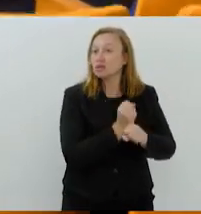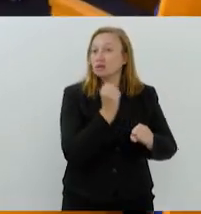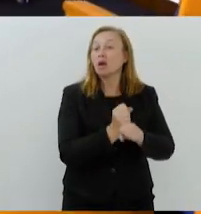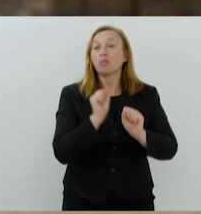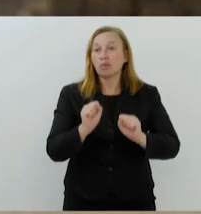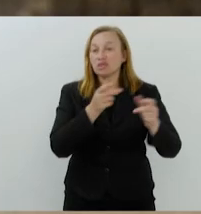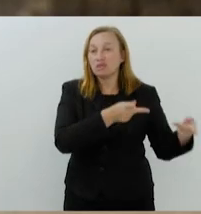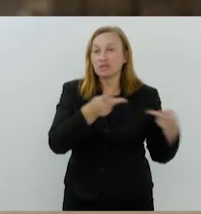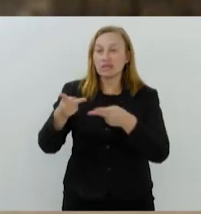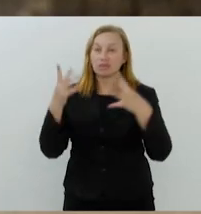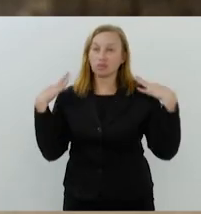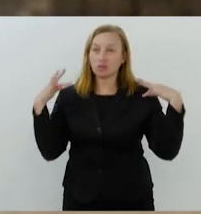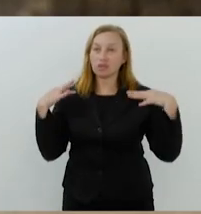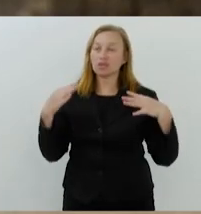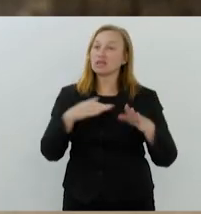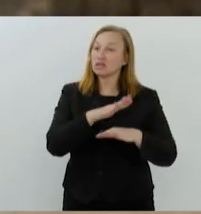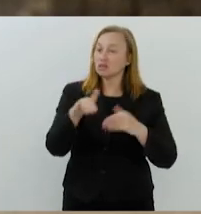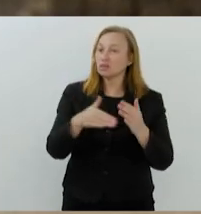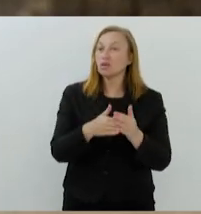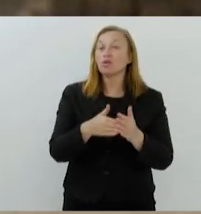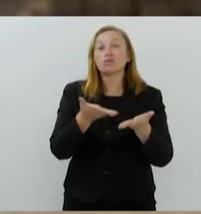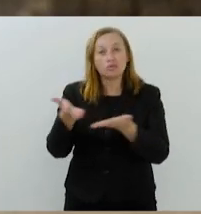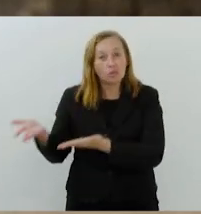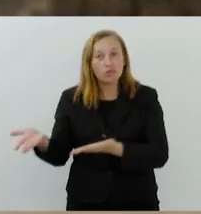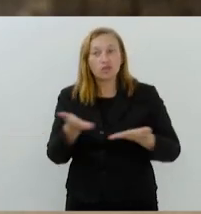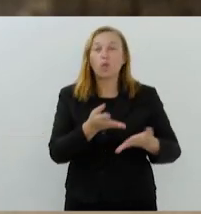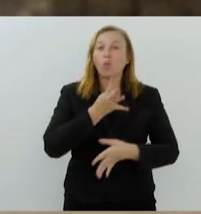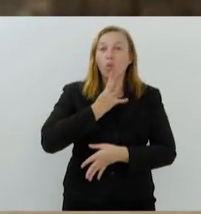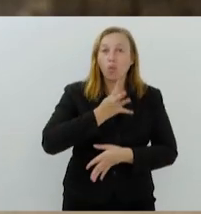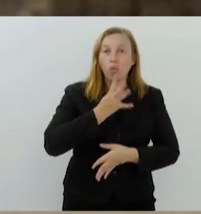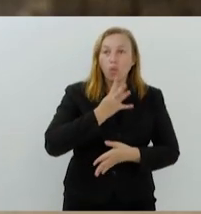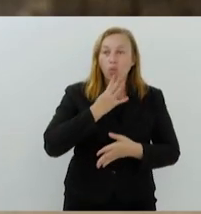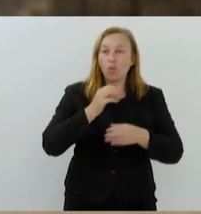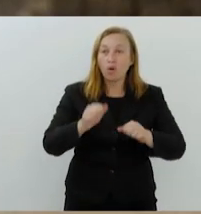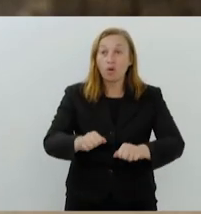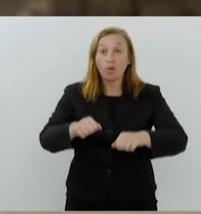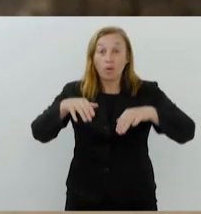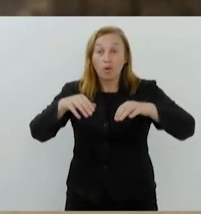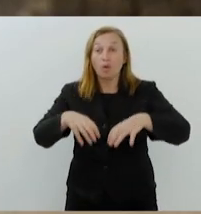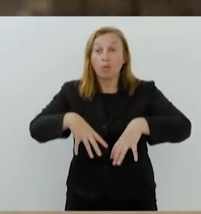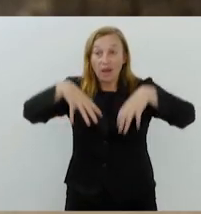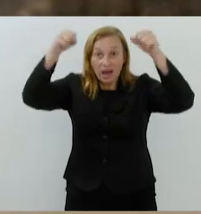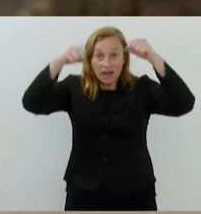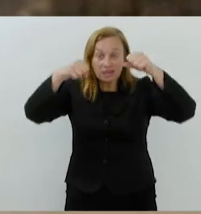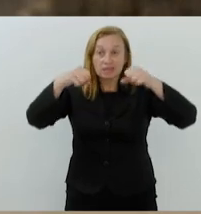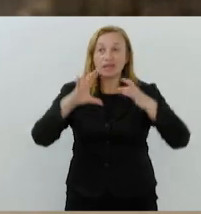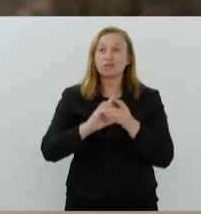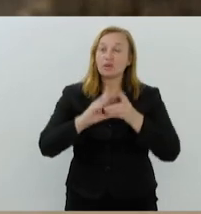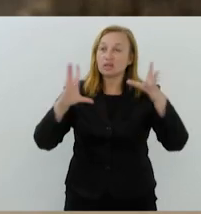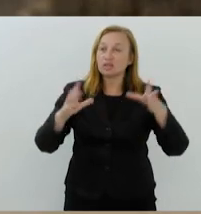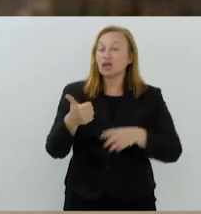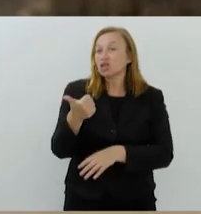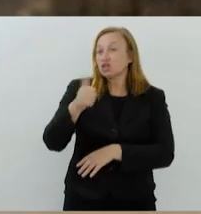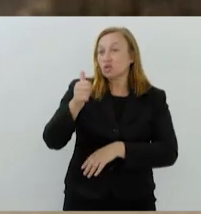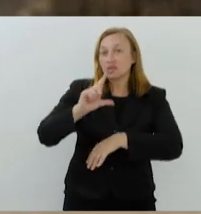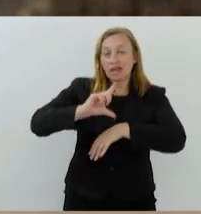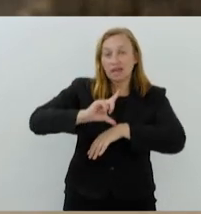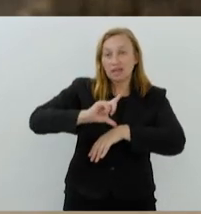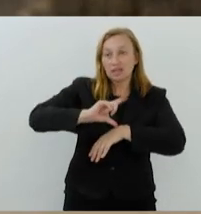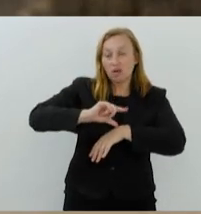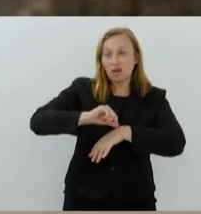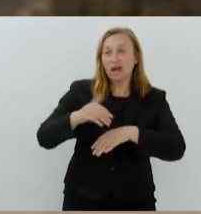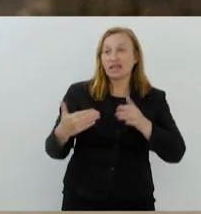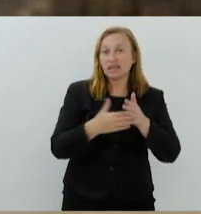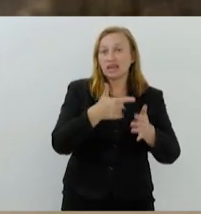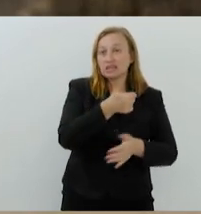moradores. Nós convidamos a todos que venham conhecer o Palácio da Democracia. A gente funciona de 11 às 19 horas, mas quem